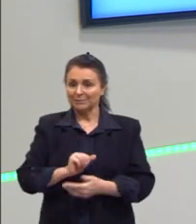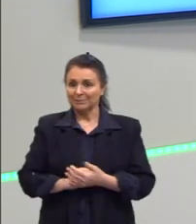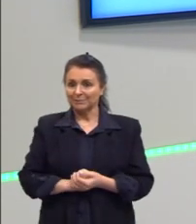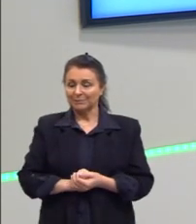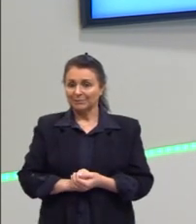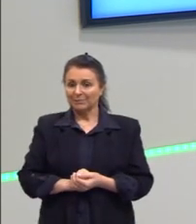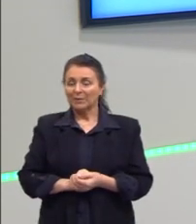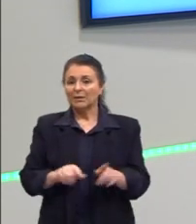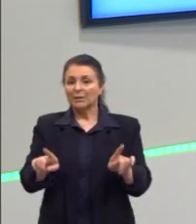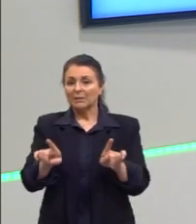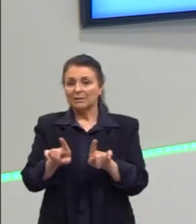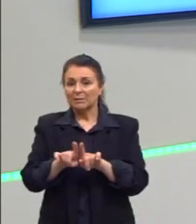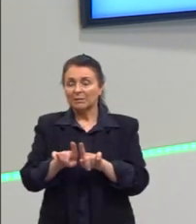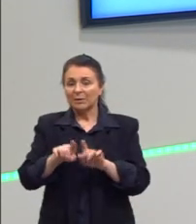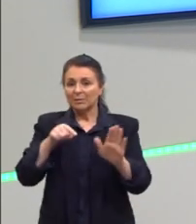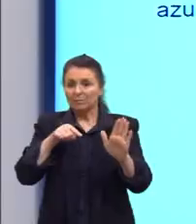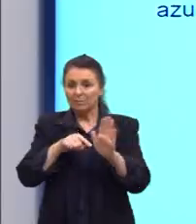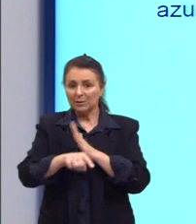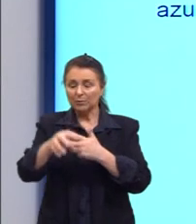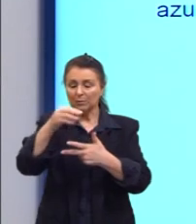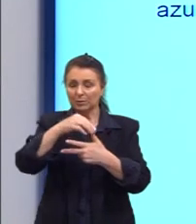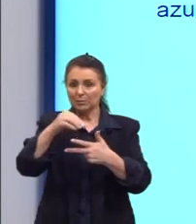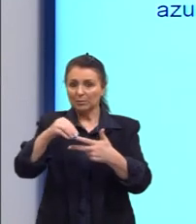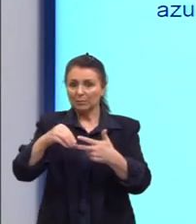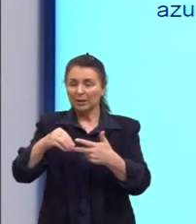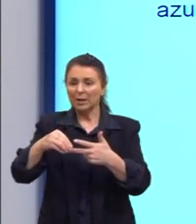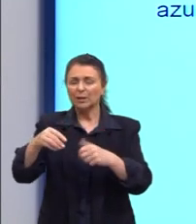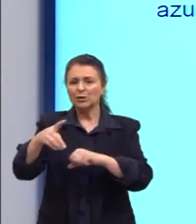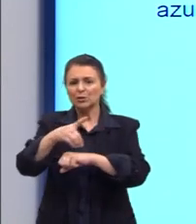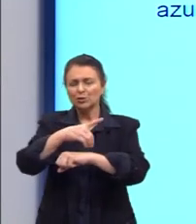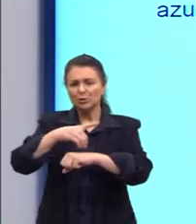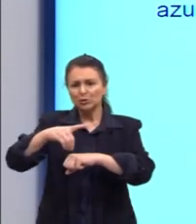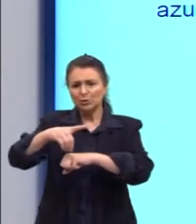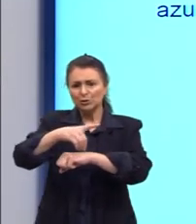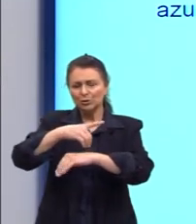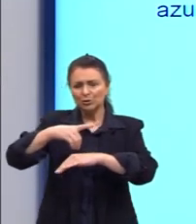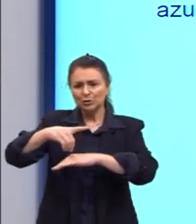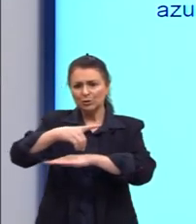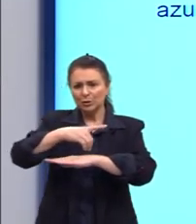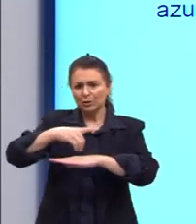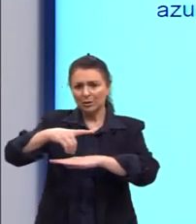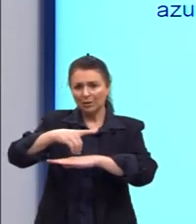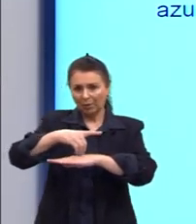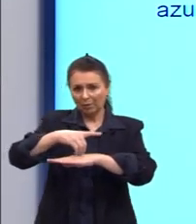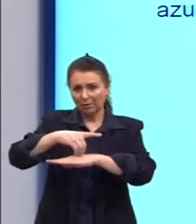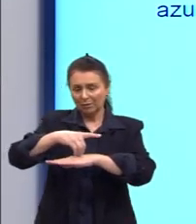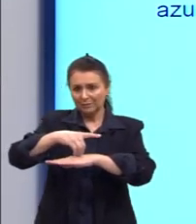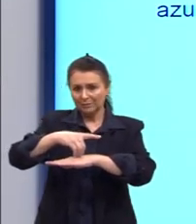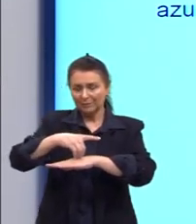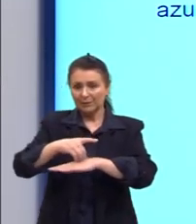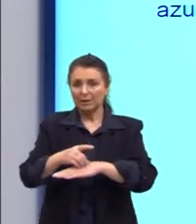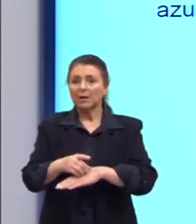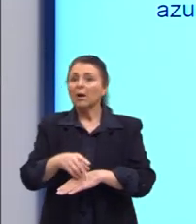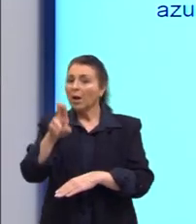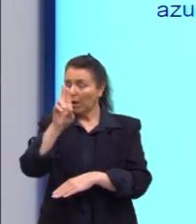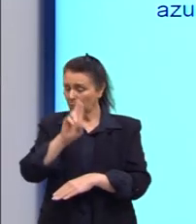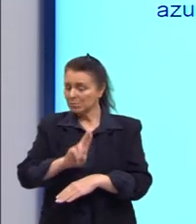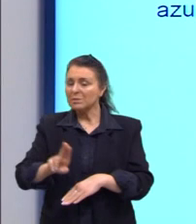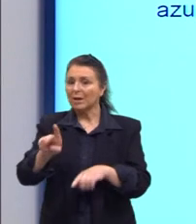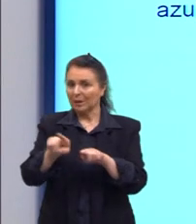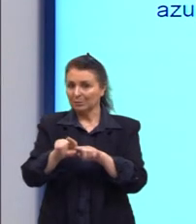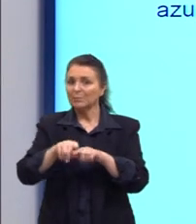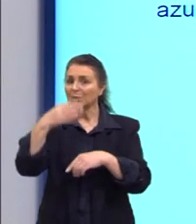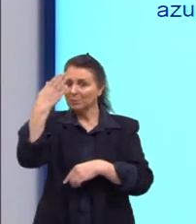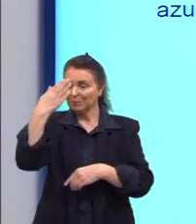Bom, também trouxe uma questão do Enem digital. Não é muito comum eu trazer deste Enem, mas ele é aplicado, então é